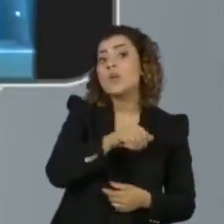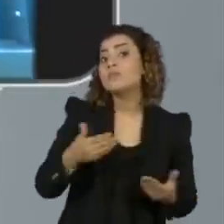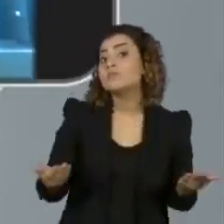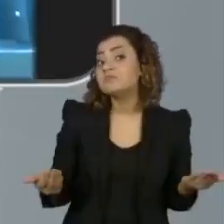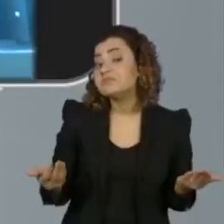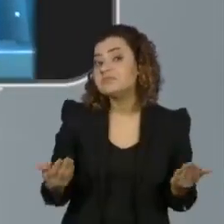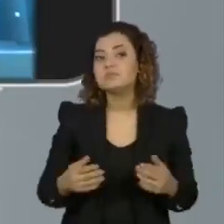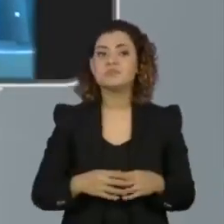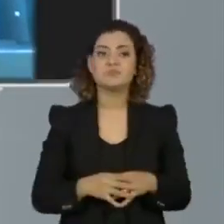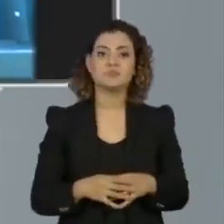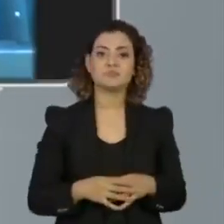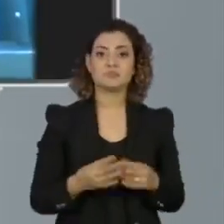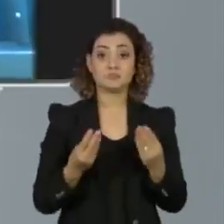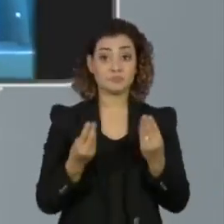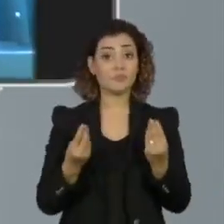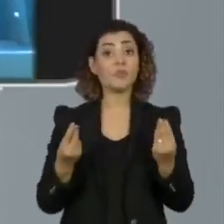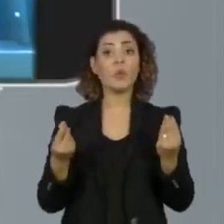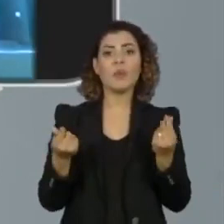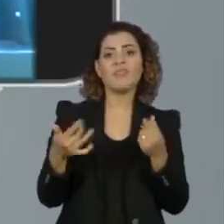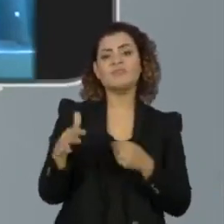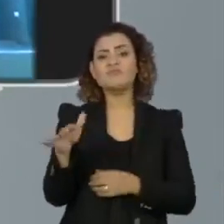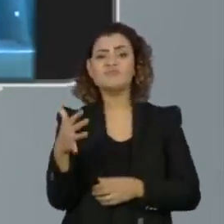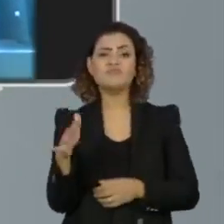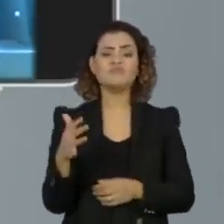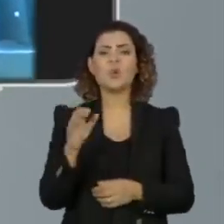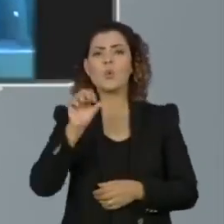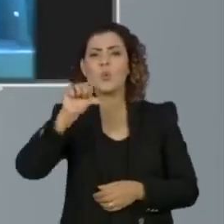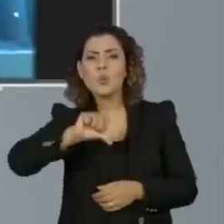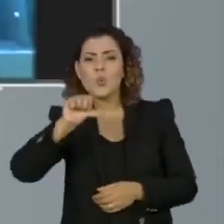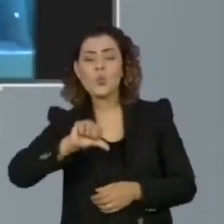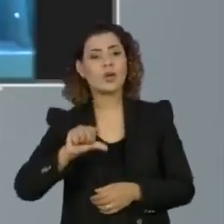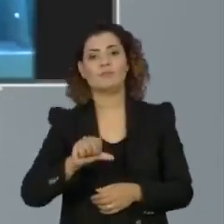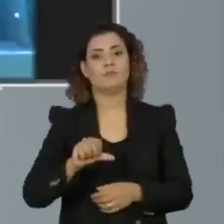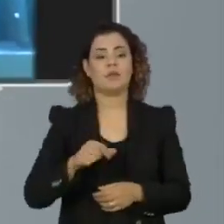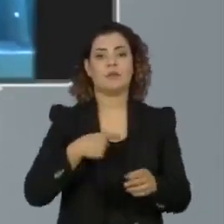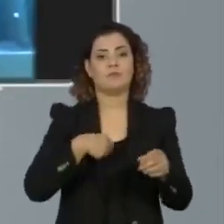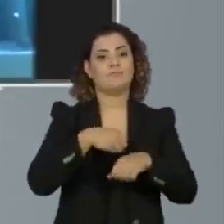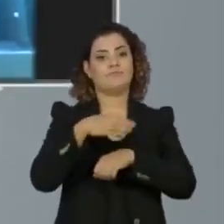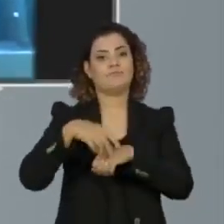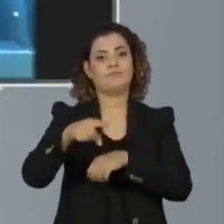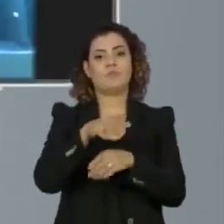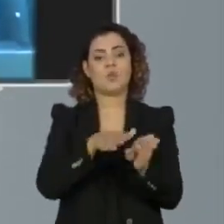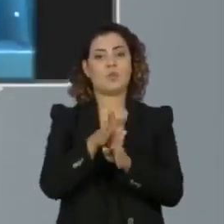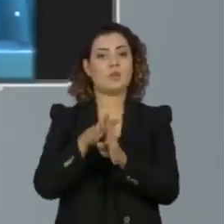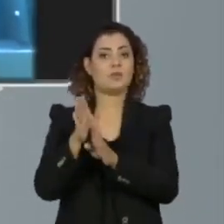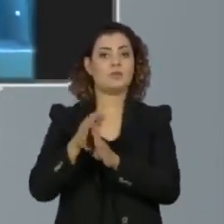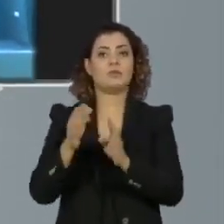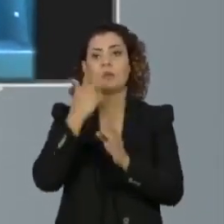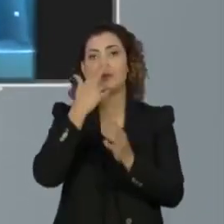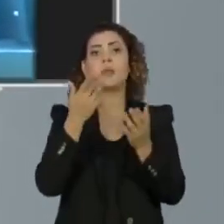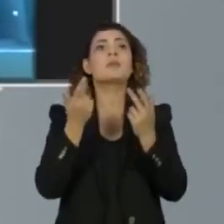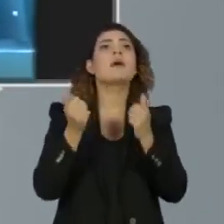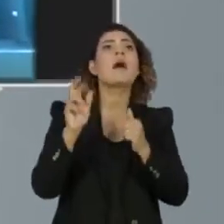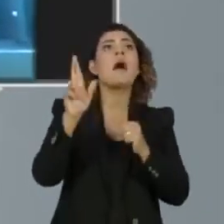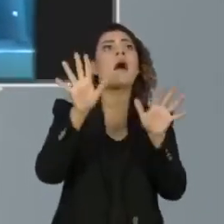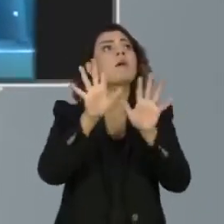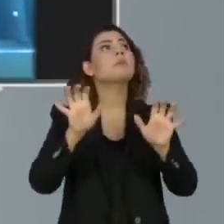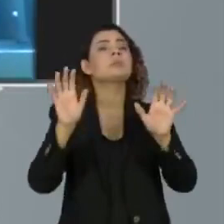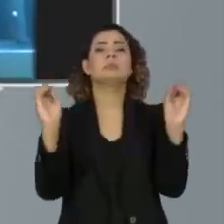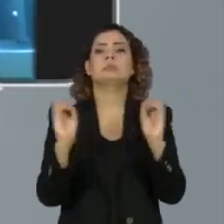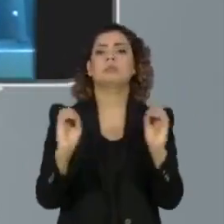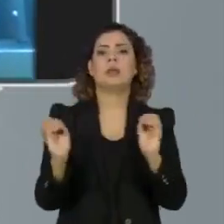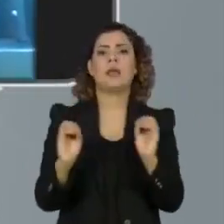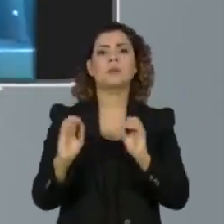Quando a qualidade está moderada ou ruim, nós não recomendamos atividades ao ar livre, né? Então,